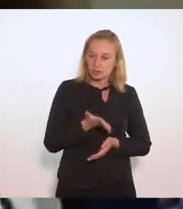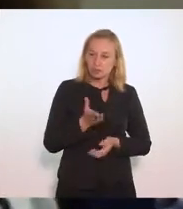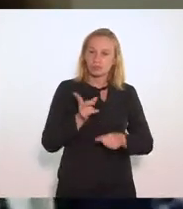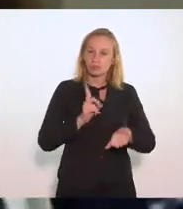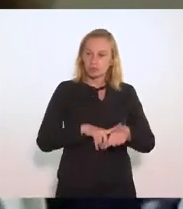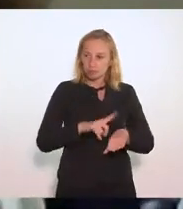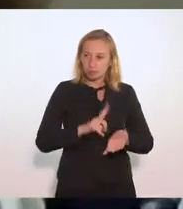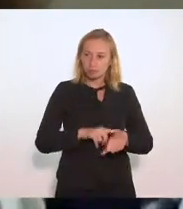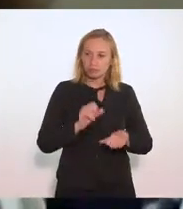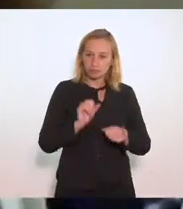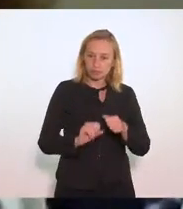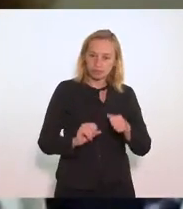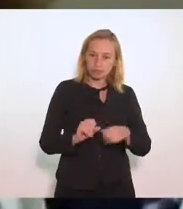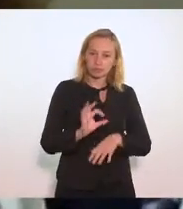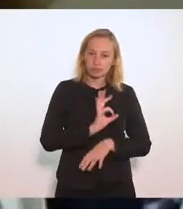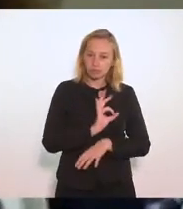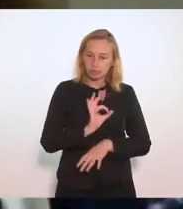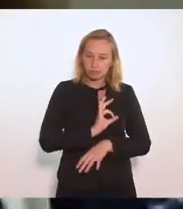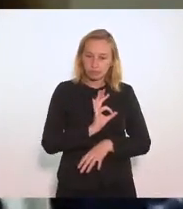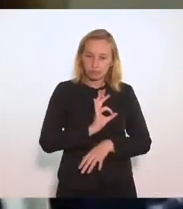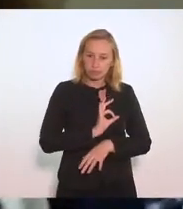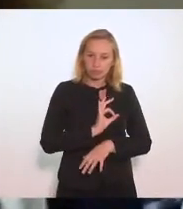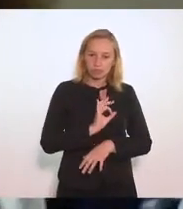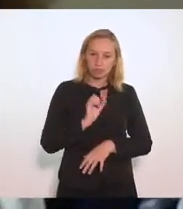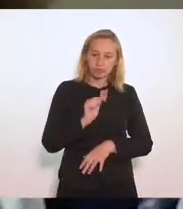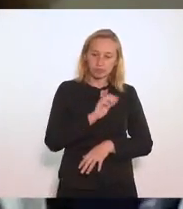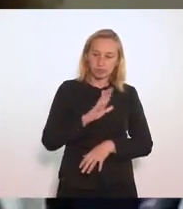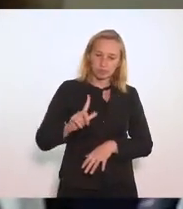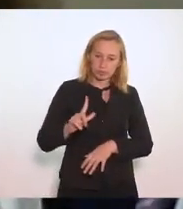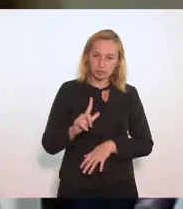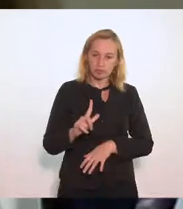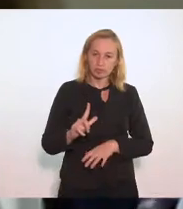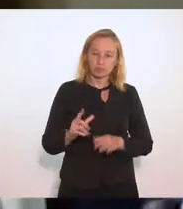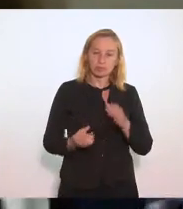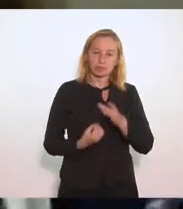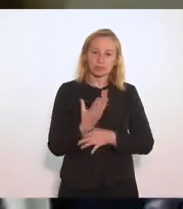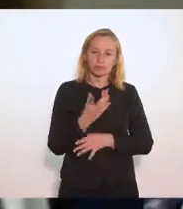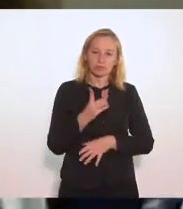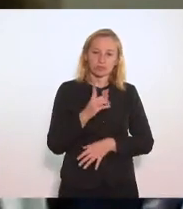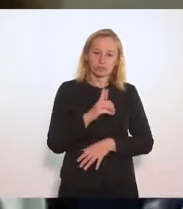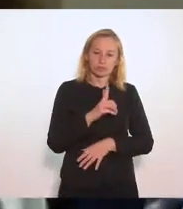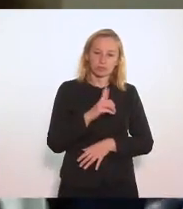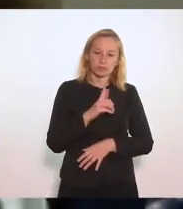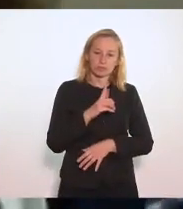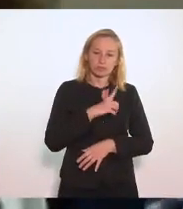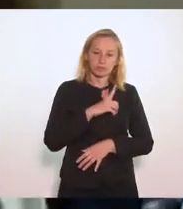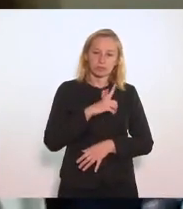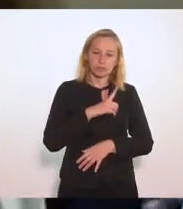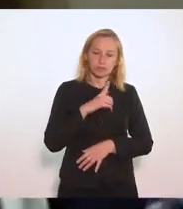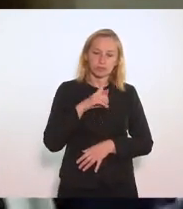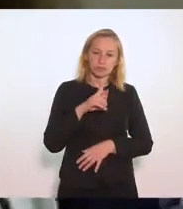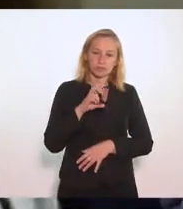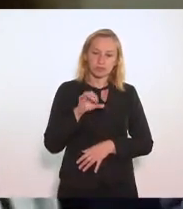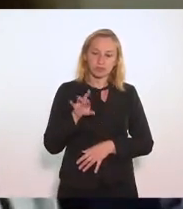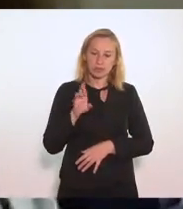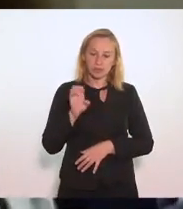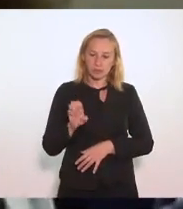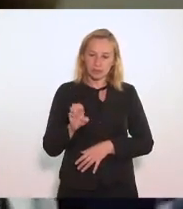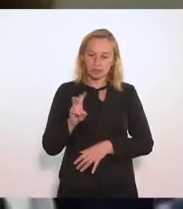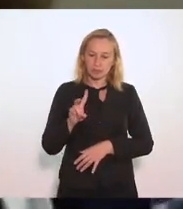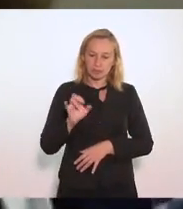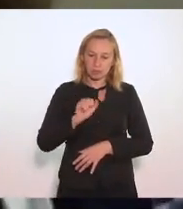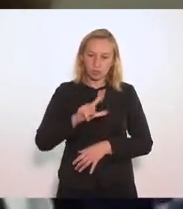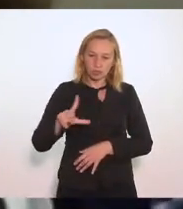tempo Na polícia civil Diante da criação da delegacia De crimes virtuais Essa emenda